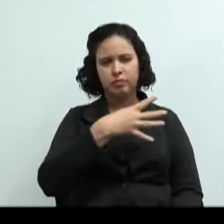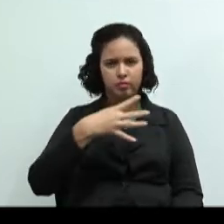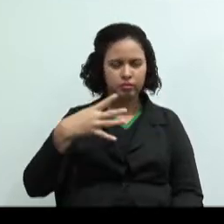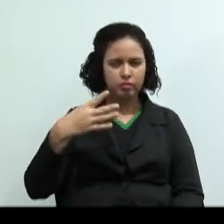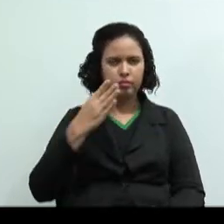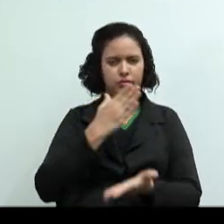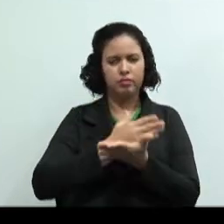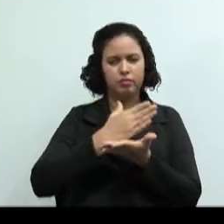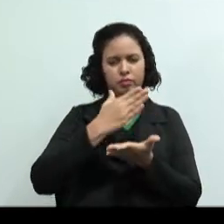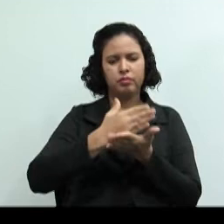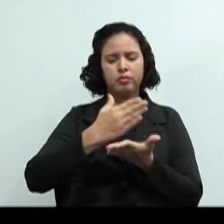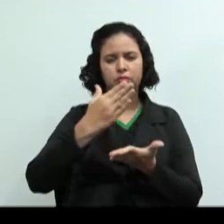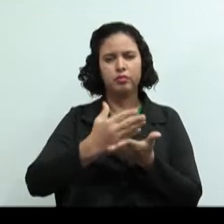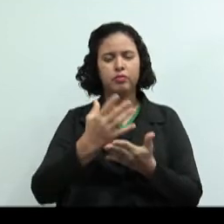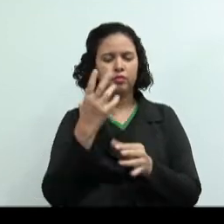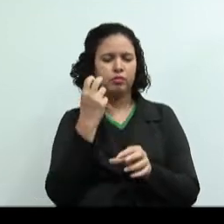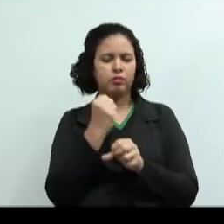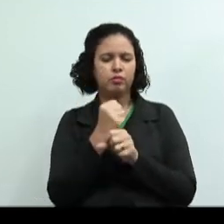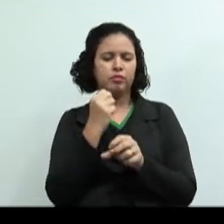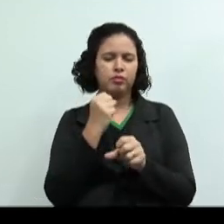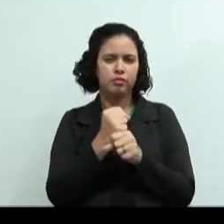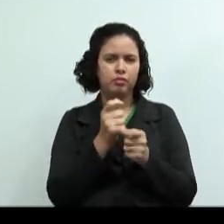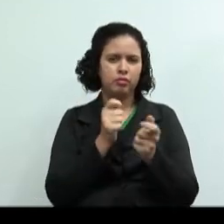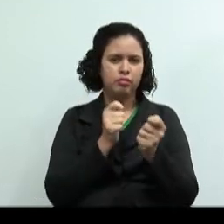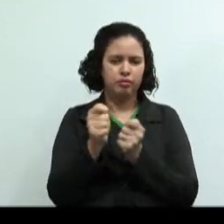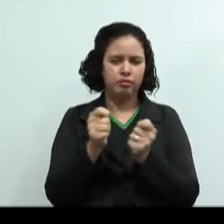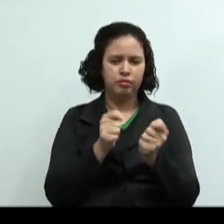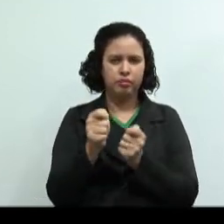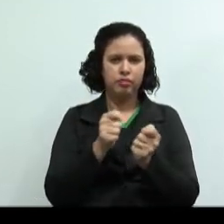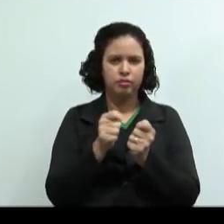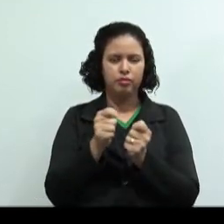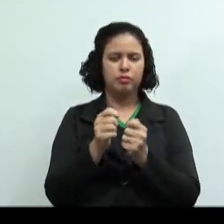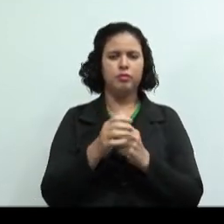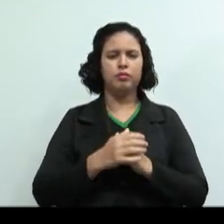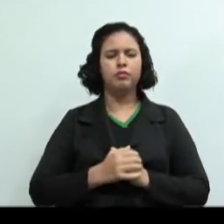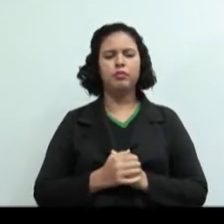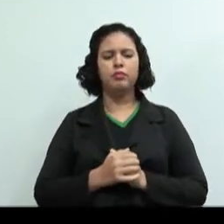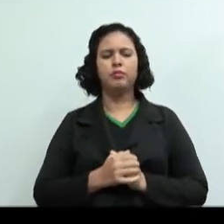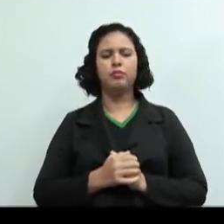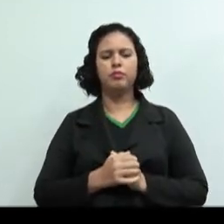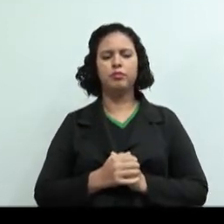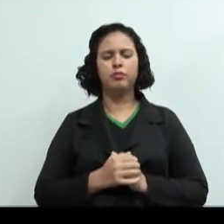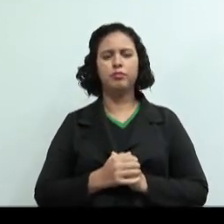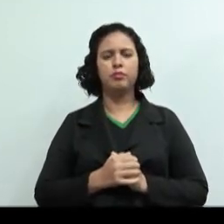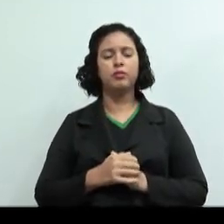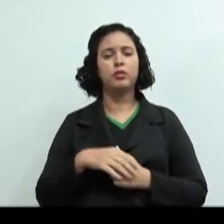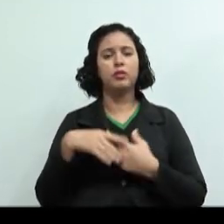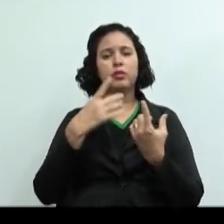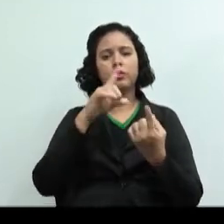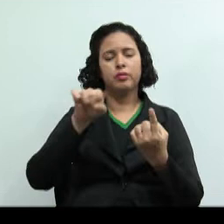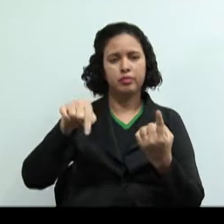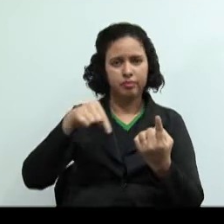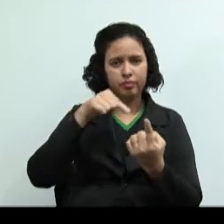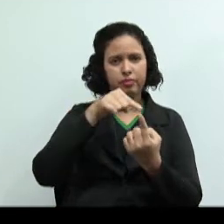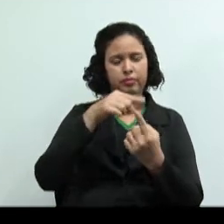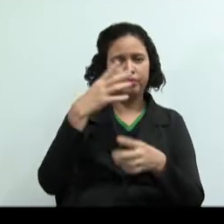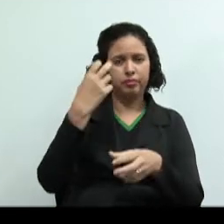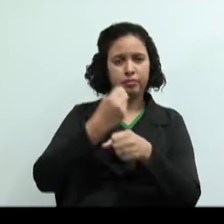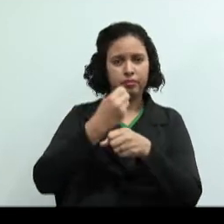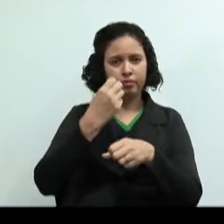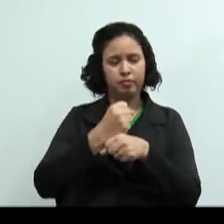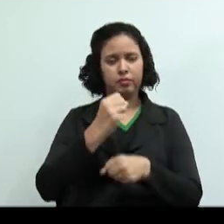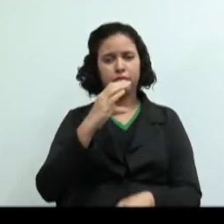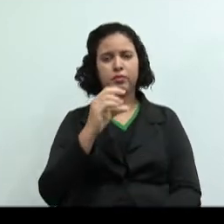rateios, são cálculos, são controles. Qual o objetivo da contabilidade de